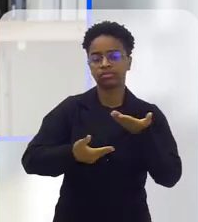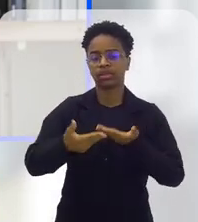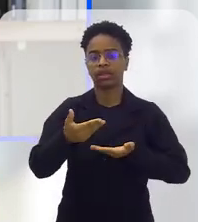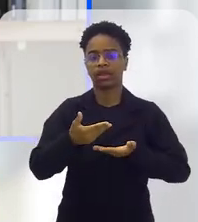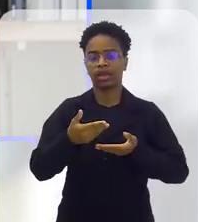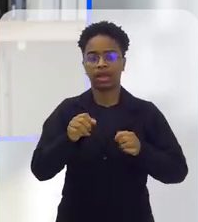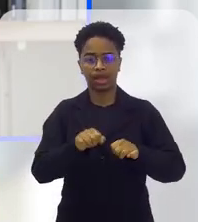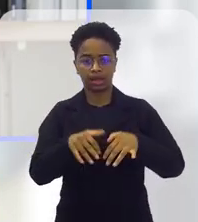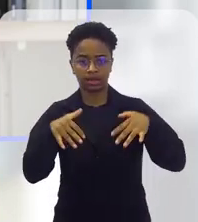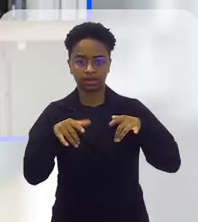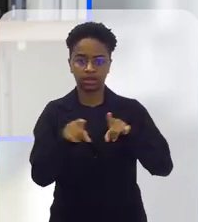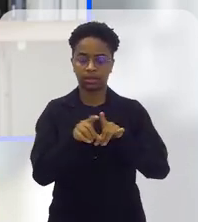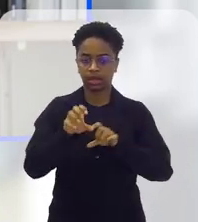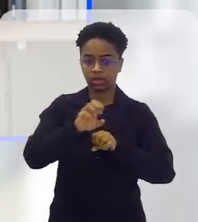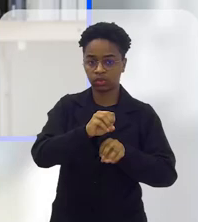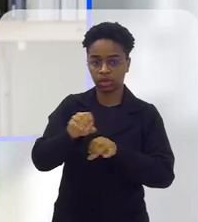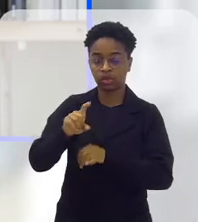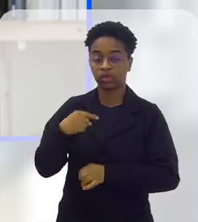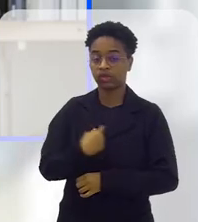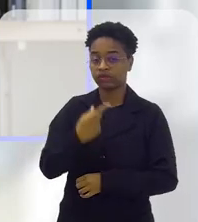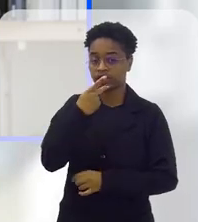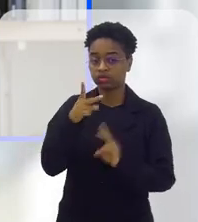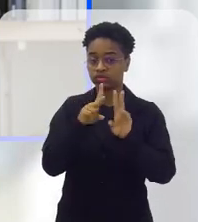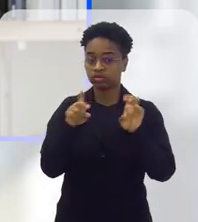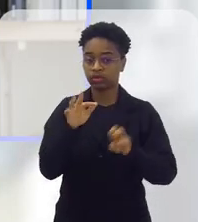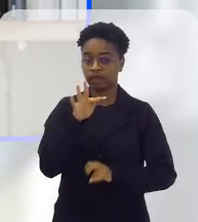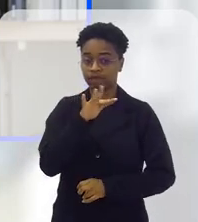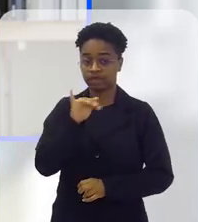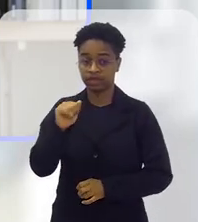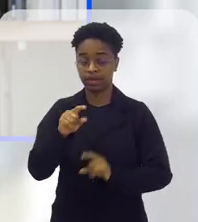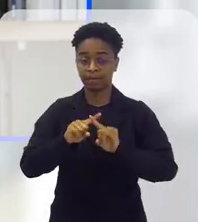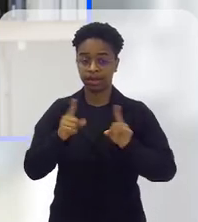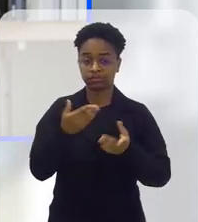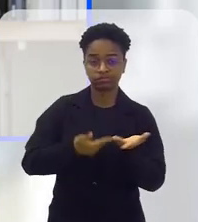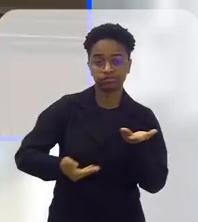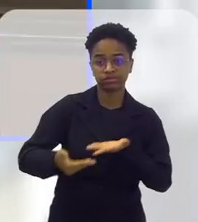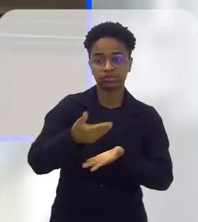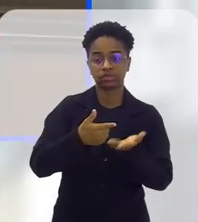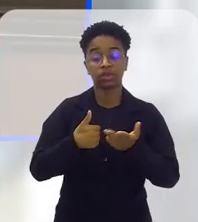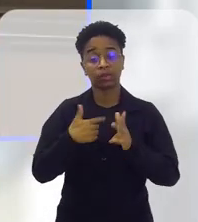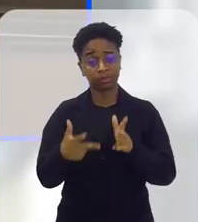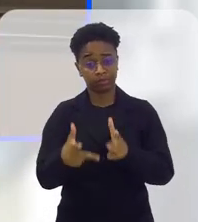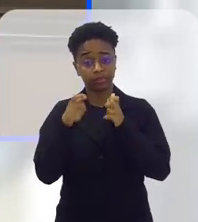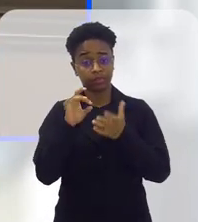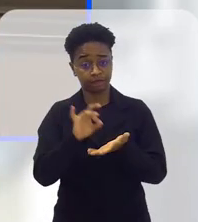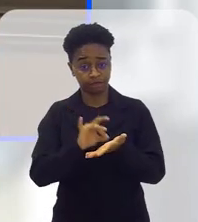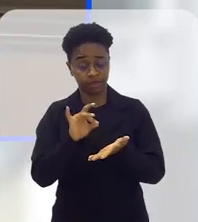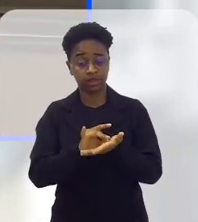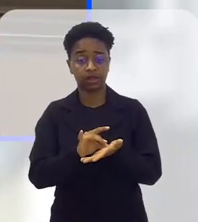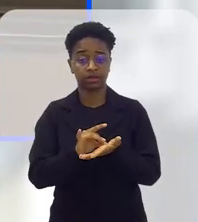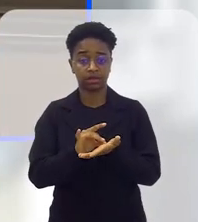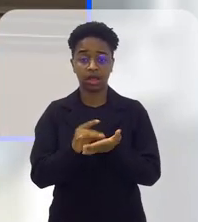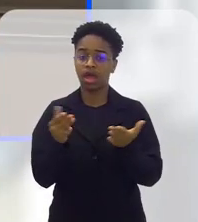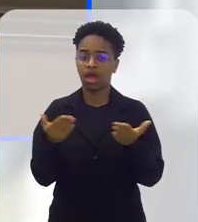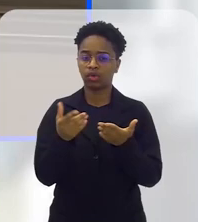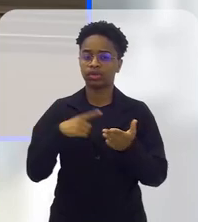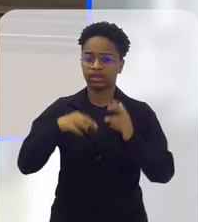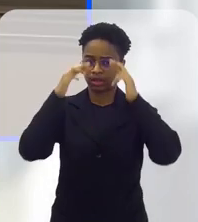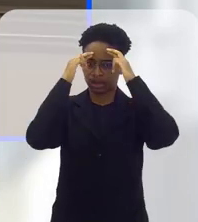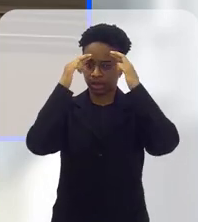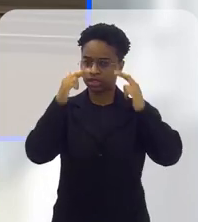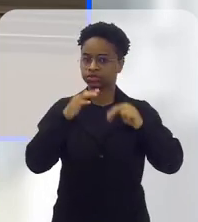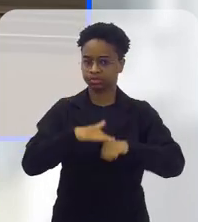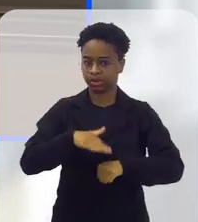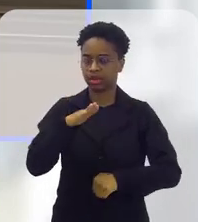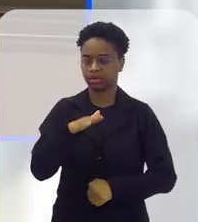Parlamento, entre a educação, a gente está falando da FIA, mas tudo se conversa. Eu estou vendo que realmente nós estamos tendo mais